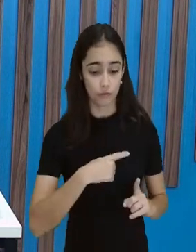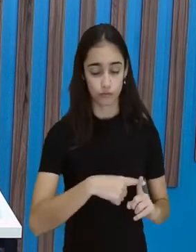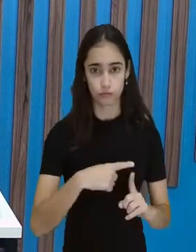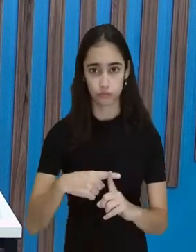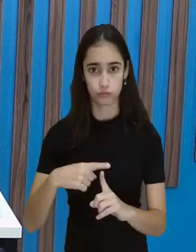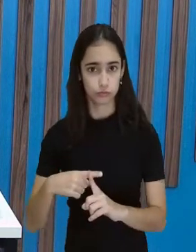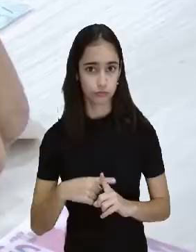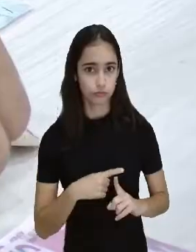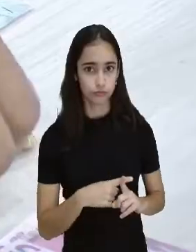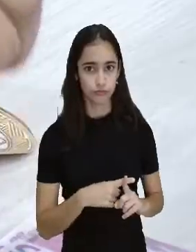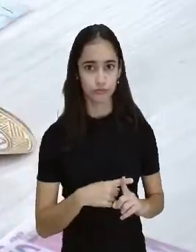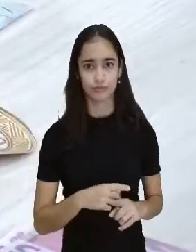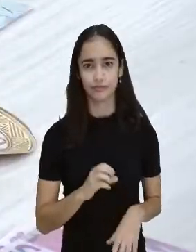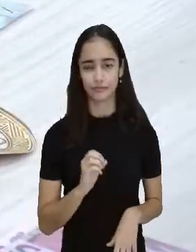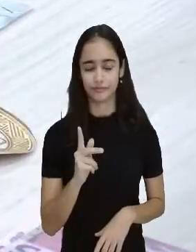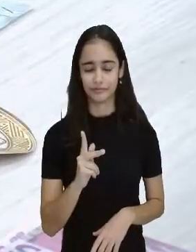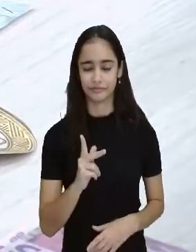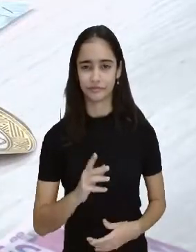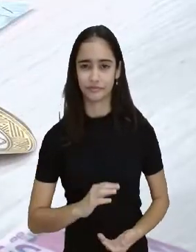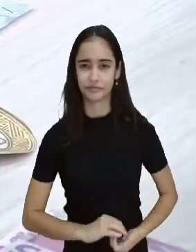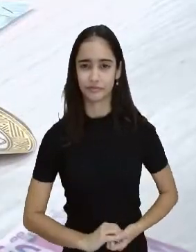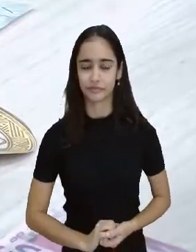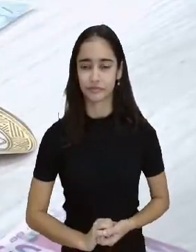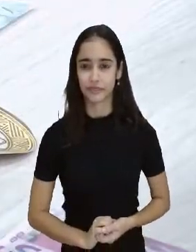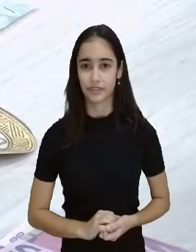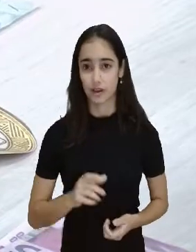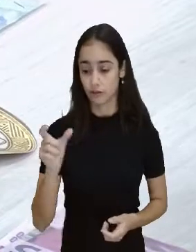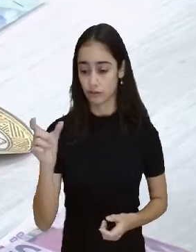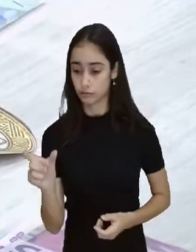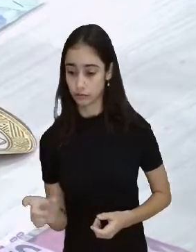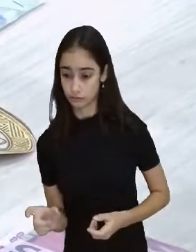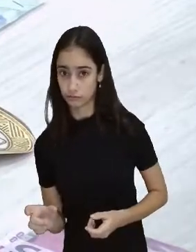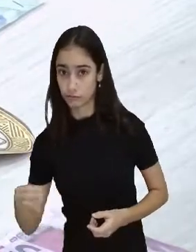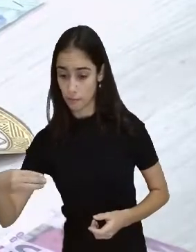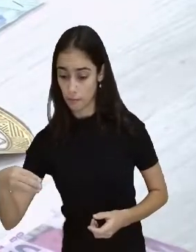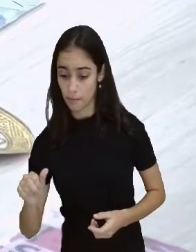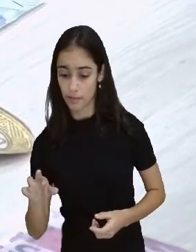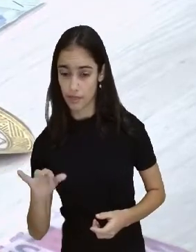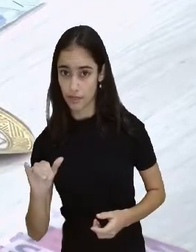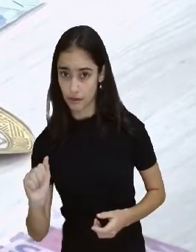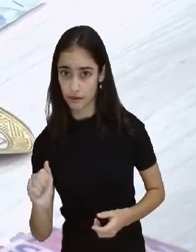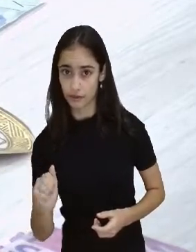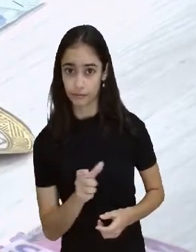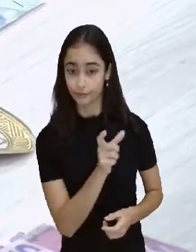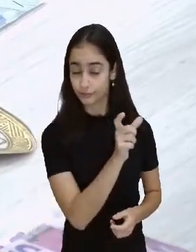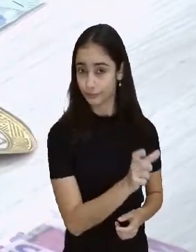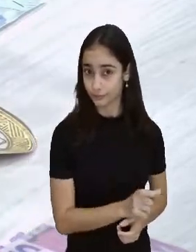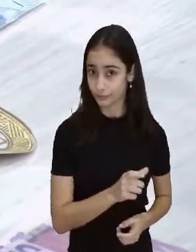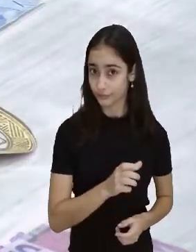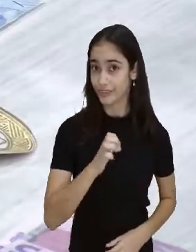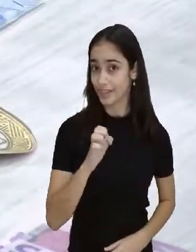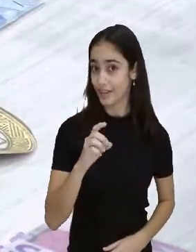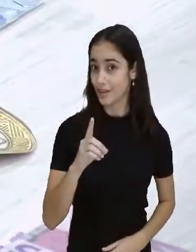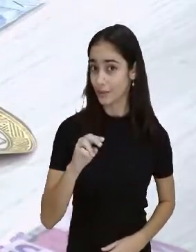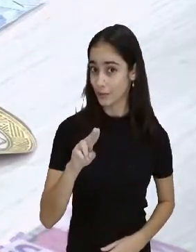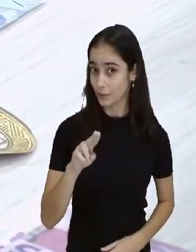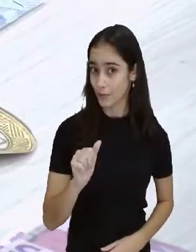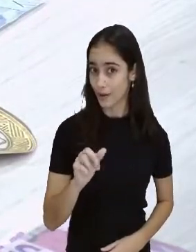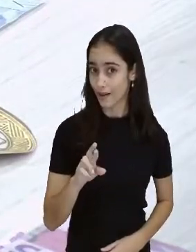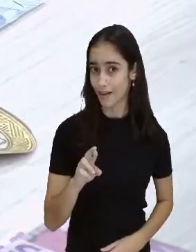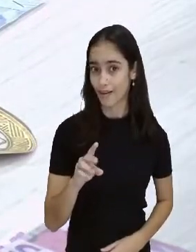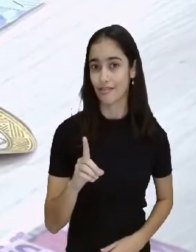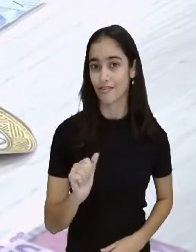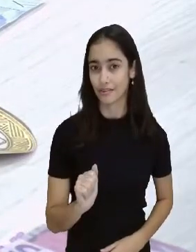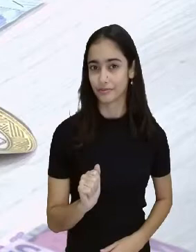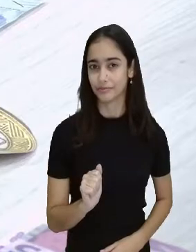Tá aqui, certo? Aqui é Maria e aqui é Eduarda. Agora vamos contar, somar, né? O valor monetário que Eduarda